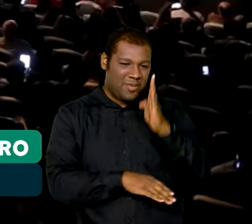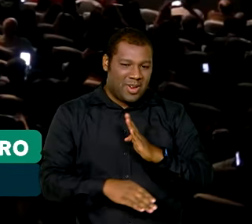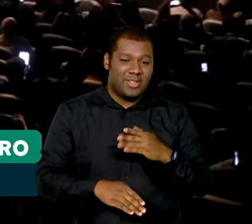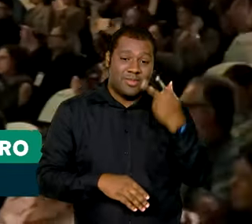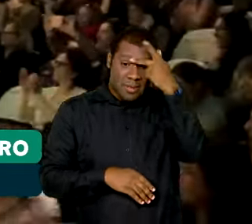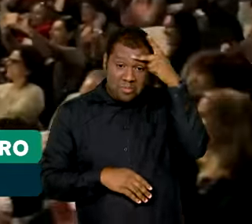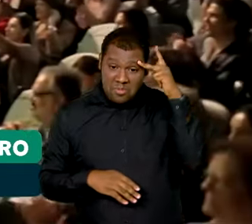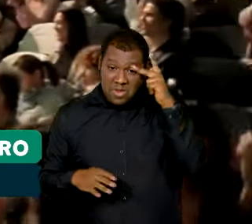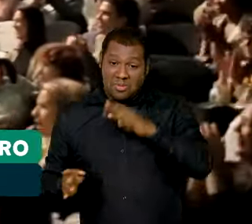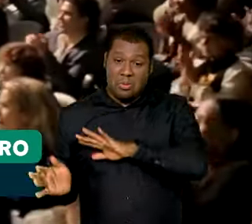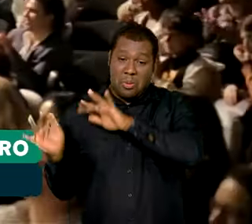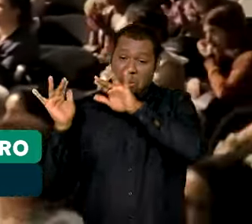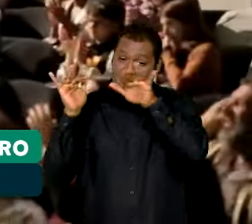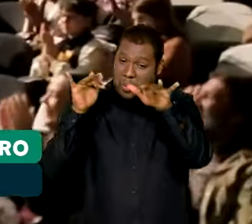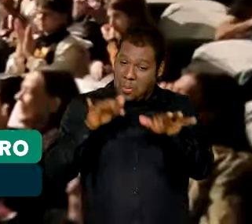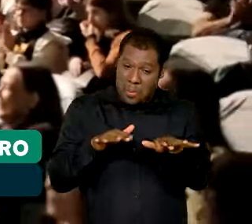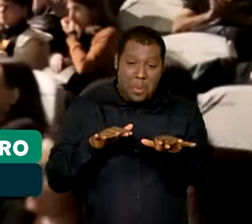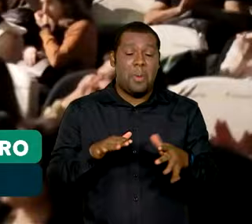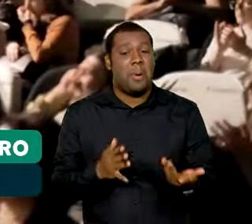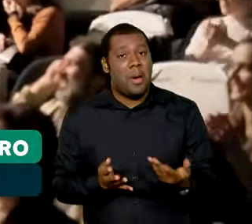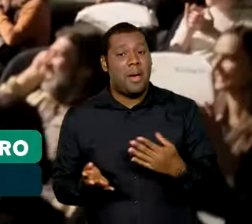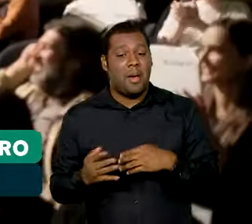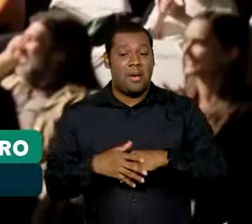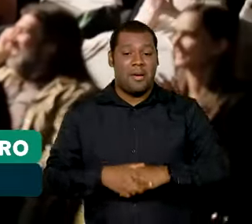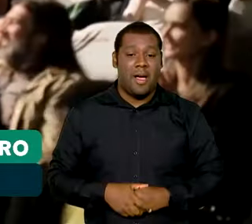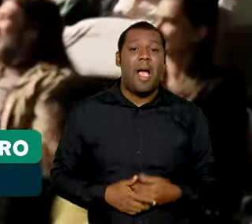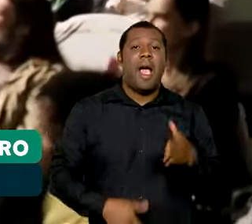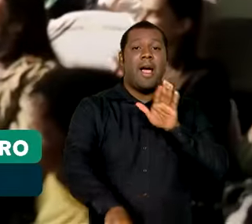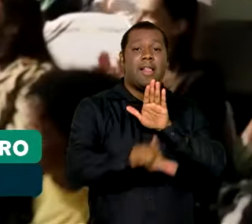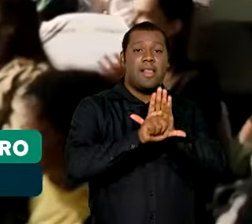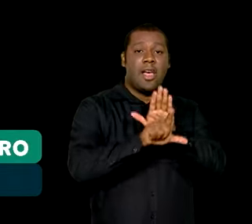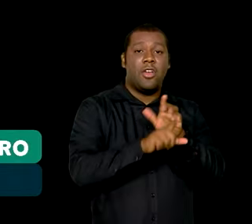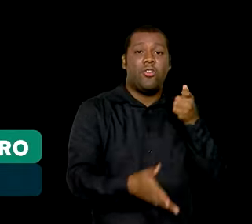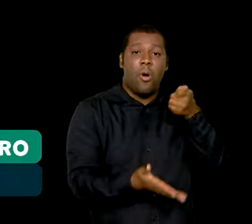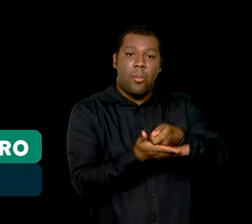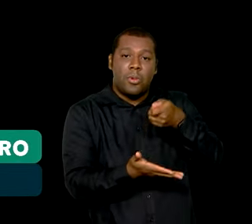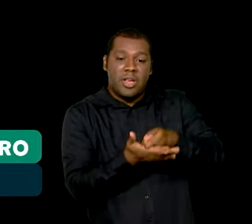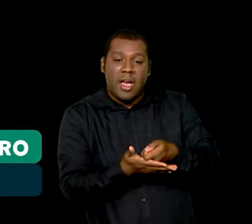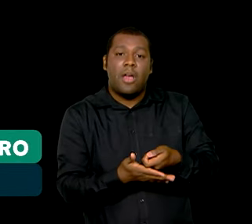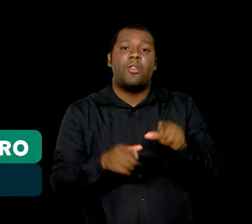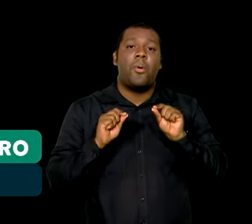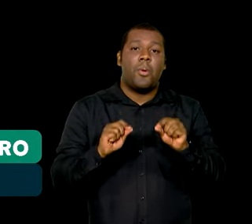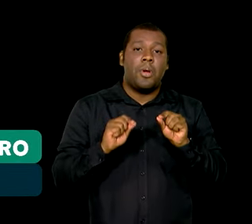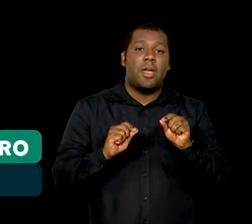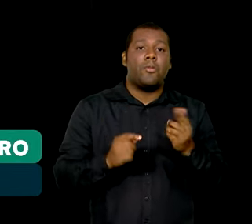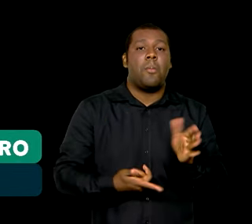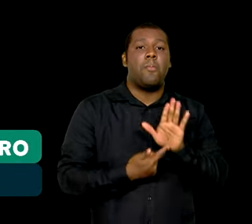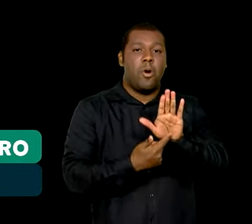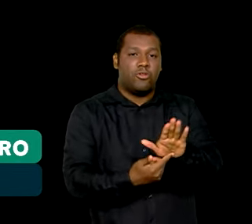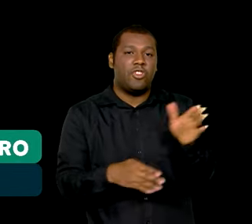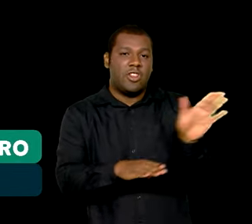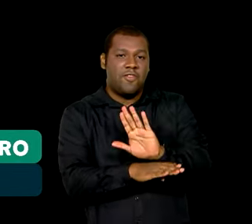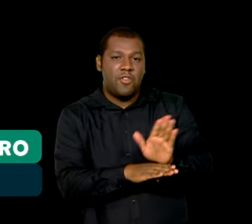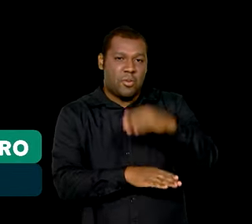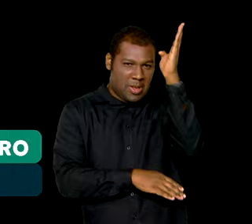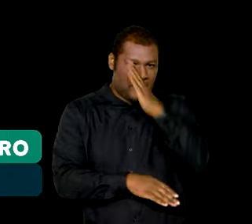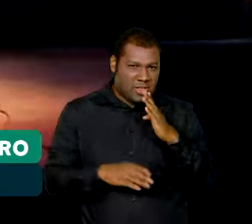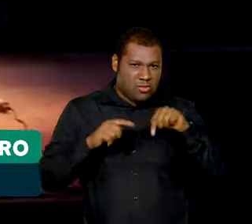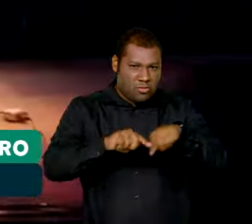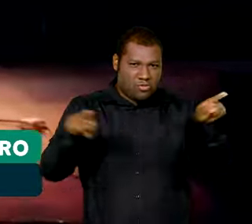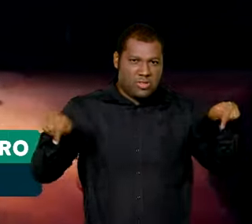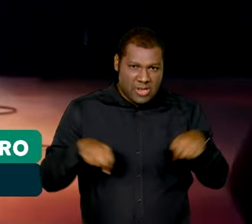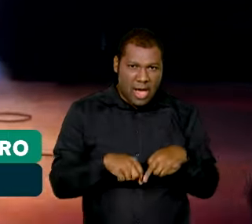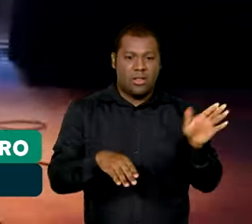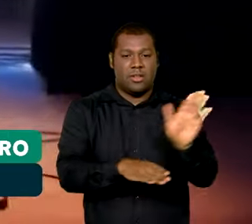espectadores. Uma delas é a lei que obriga a exibição de filmes brasileiros em salas de cinema.